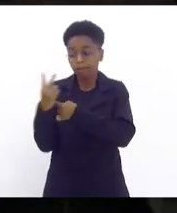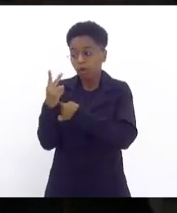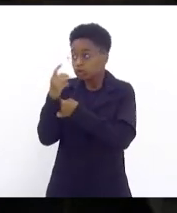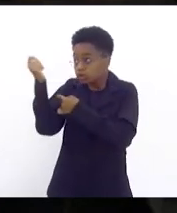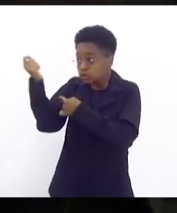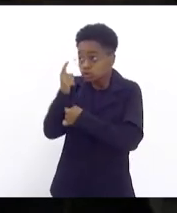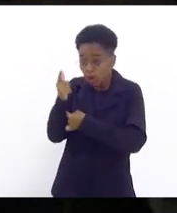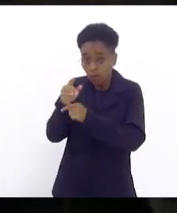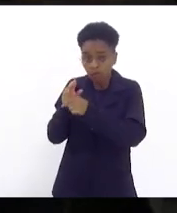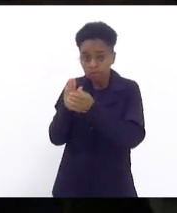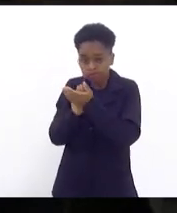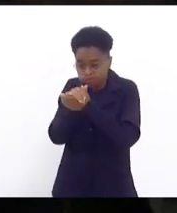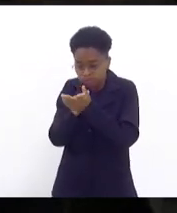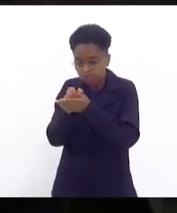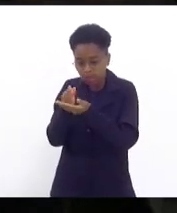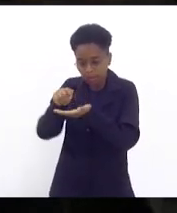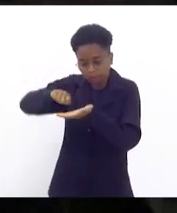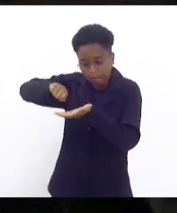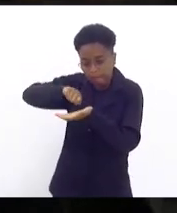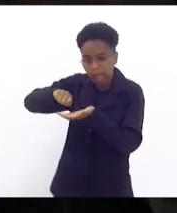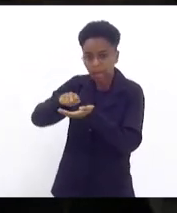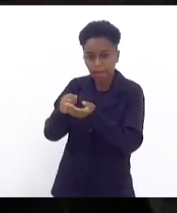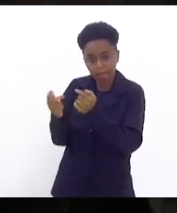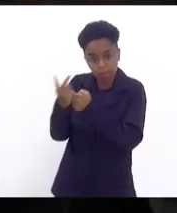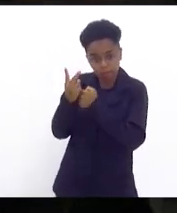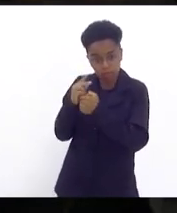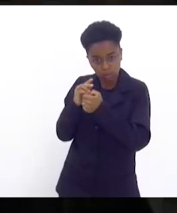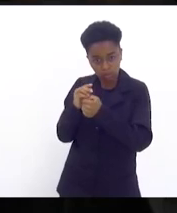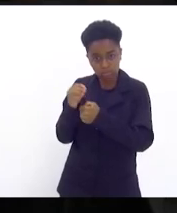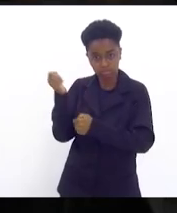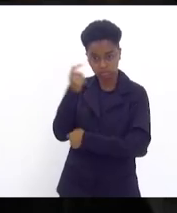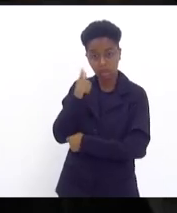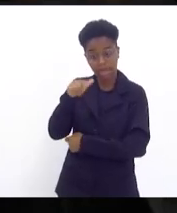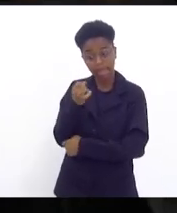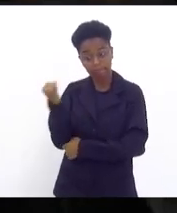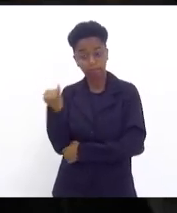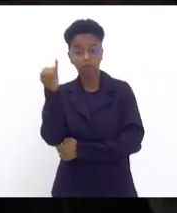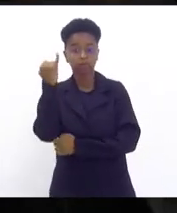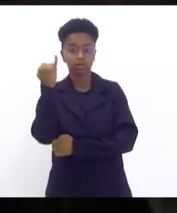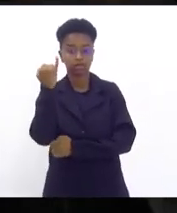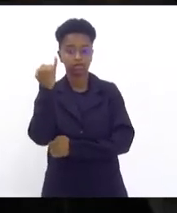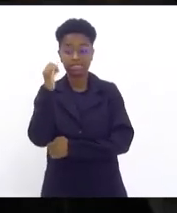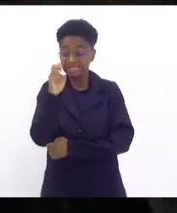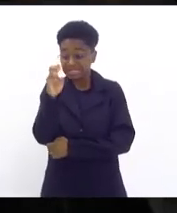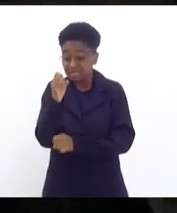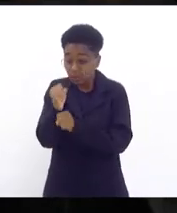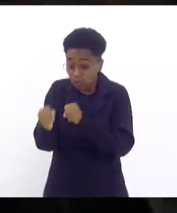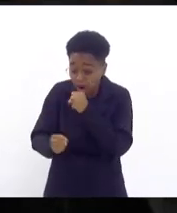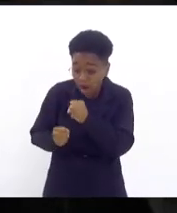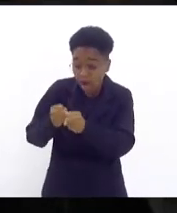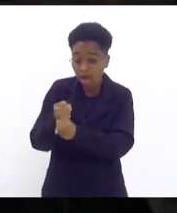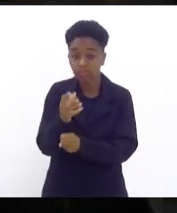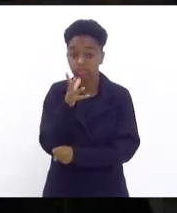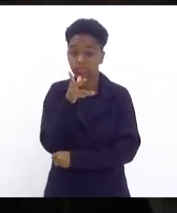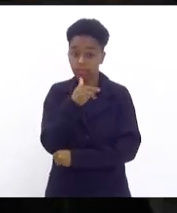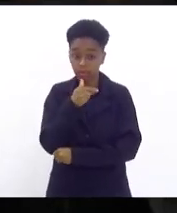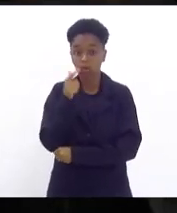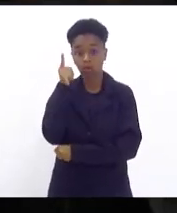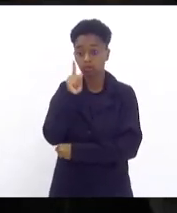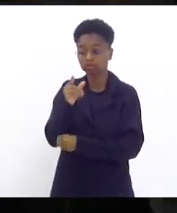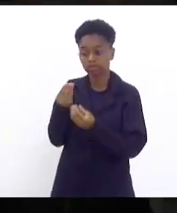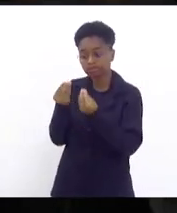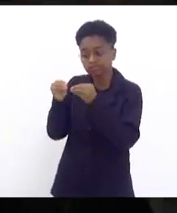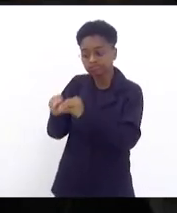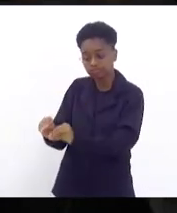é um bem essencial. Depois de cinco anos, nós conseguimos colocar o protetor solar